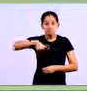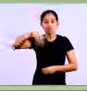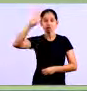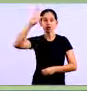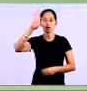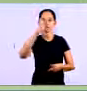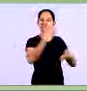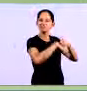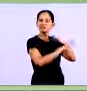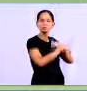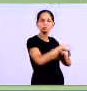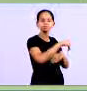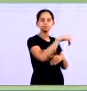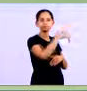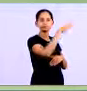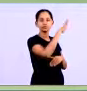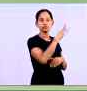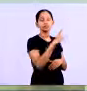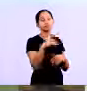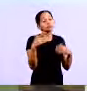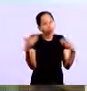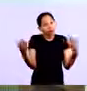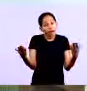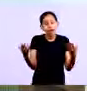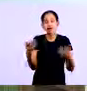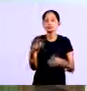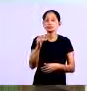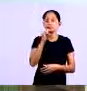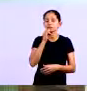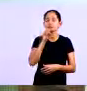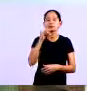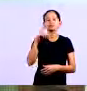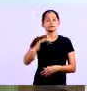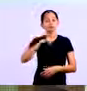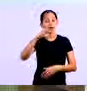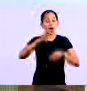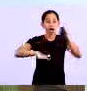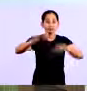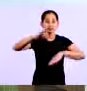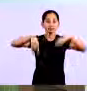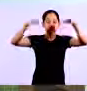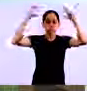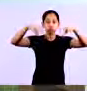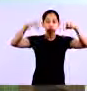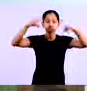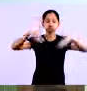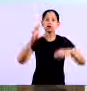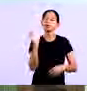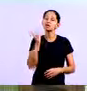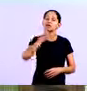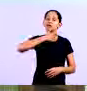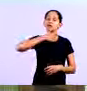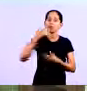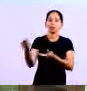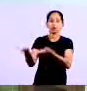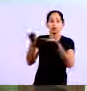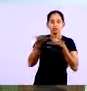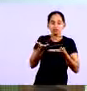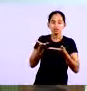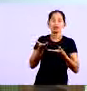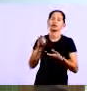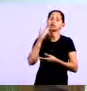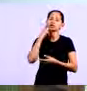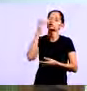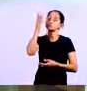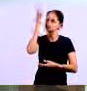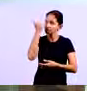prevenir contra aquilo ou você sabe que vai ter por exemplo a época da chuva as estradas ficam piores demora mais para o veículo chegar ou seja